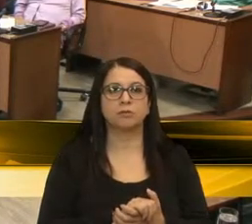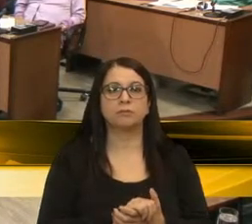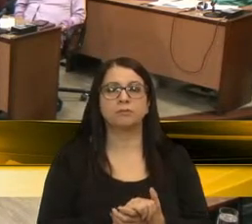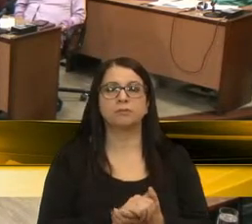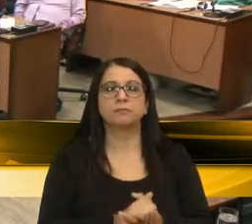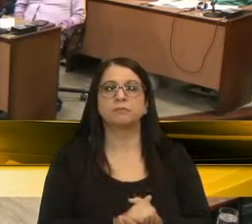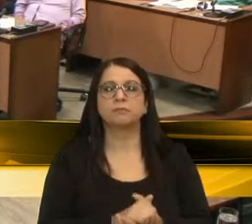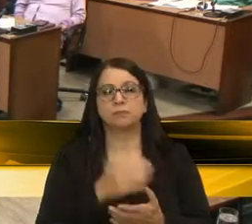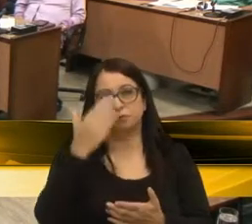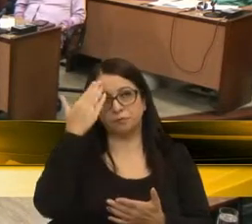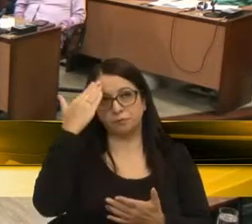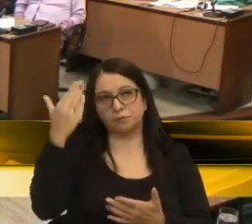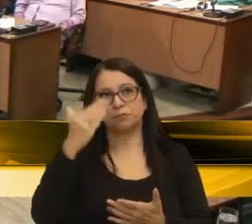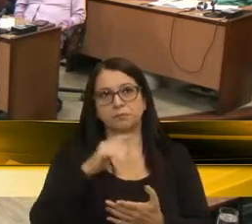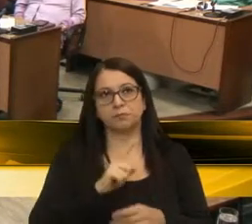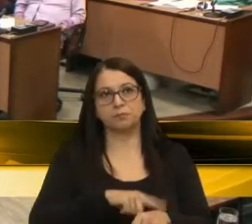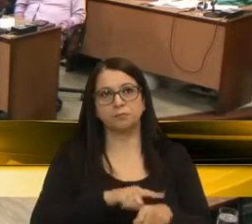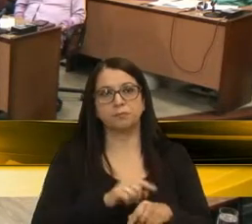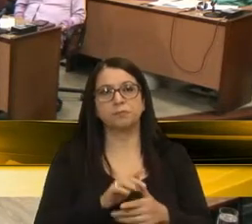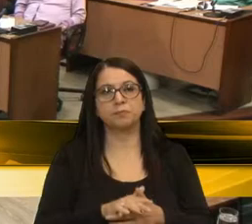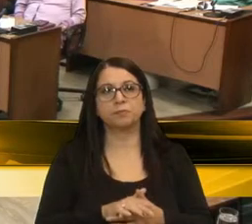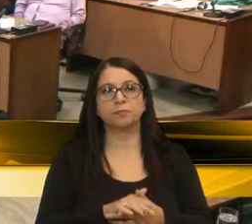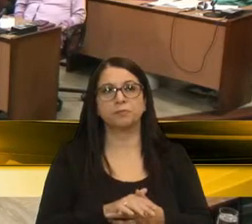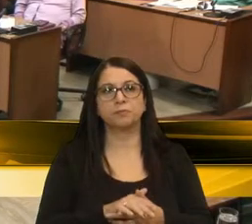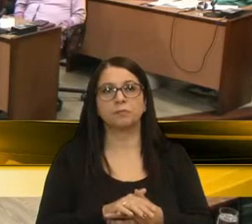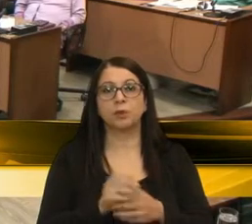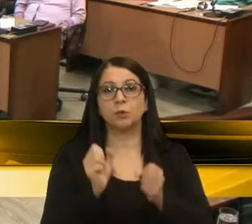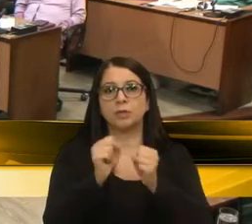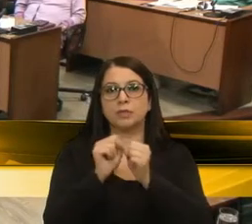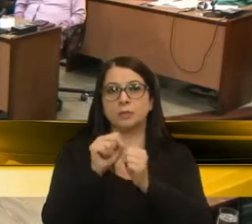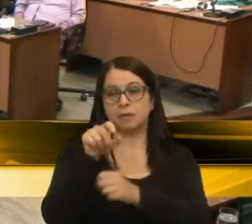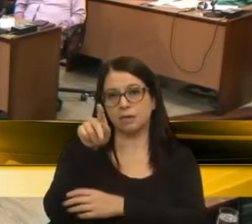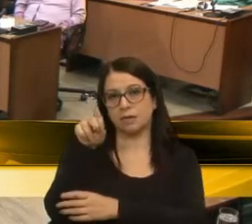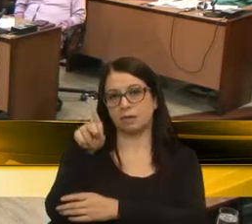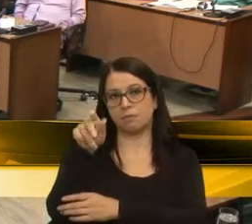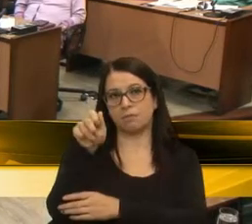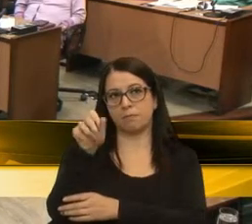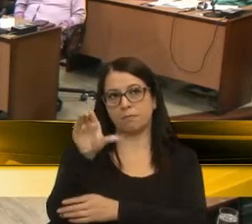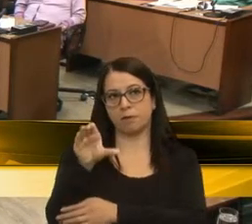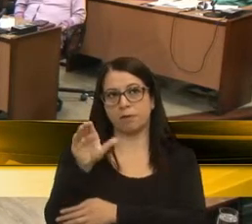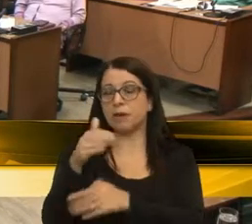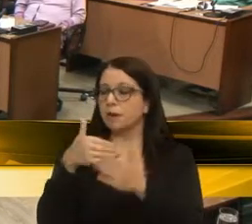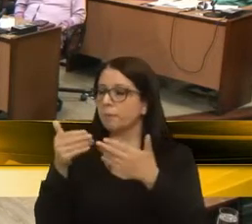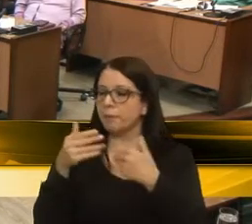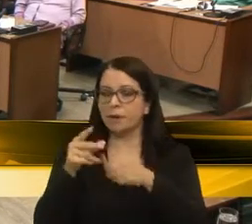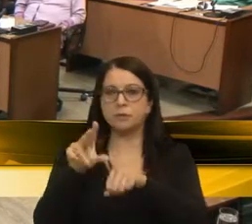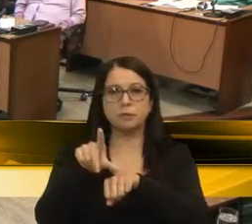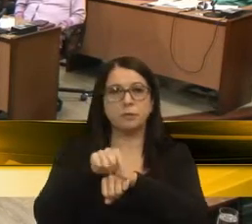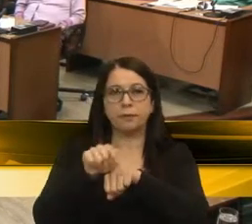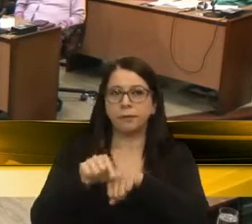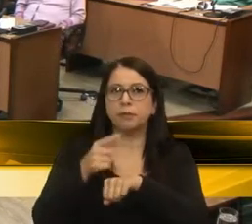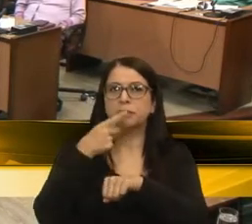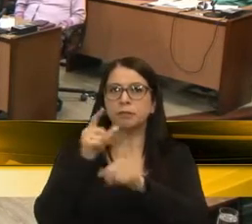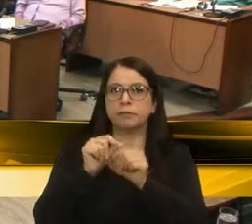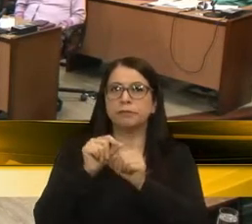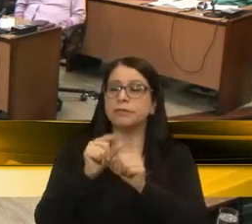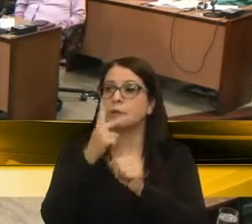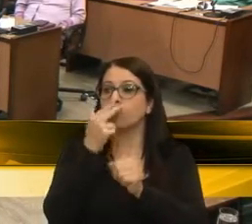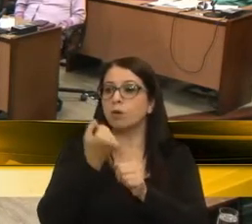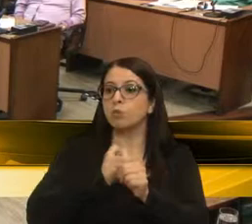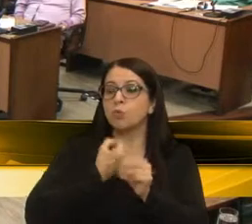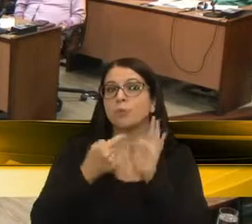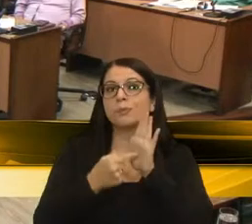parte. O sistema PAC, mais do que qualquer argumento que a gente possa fazer, são números.